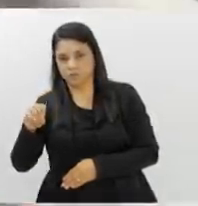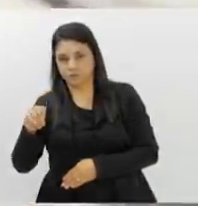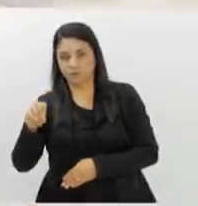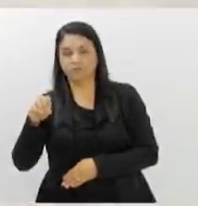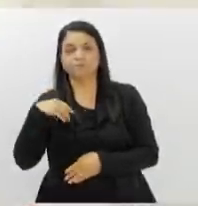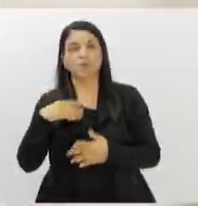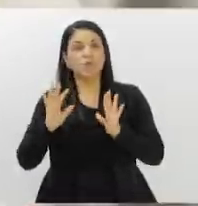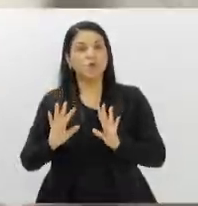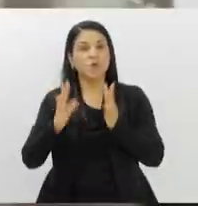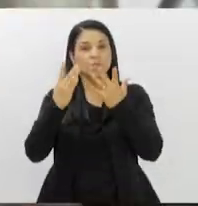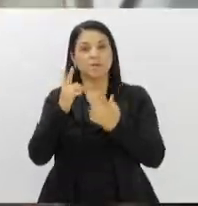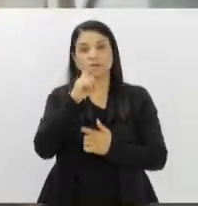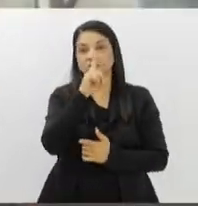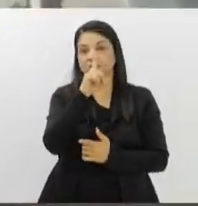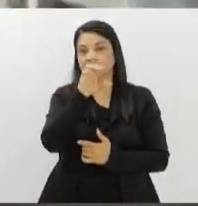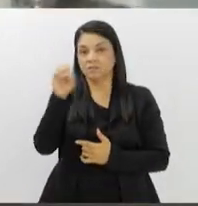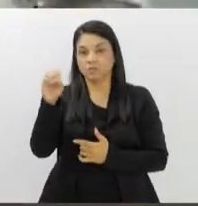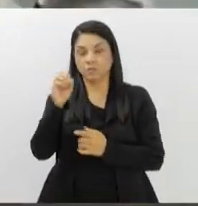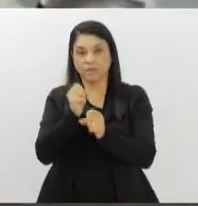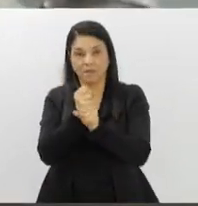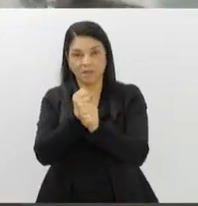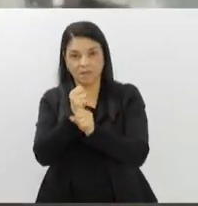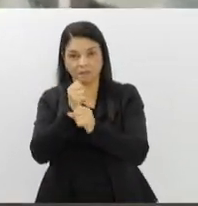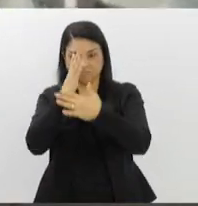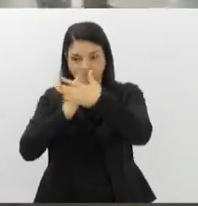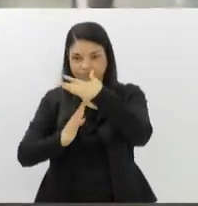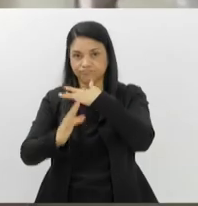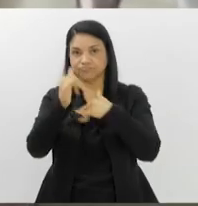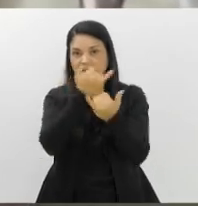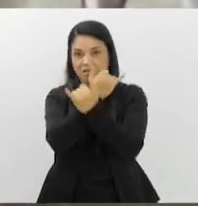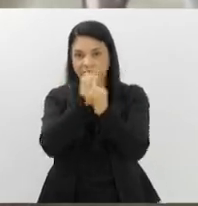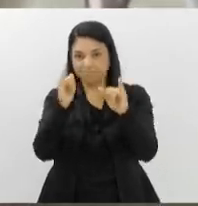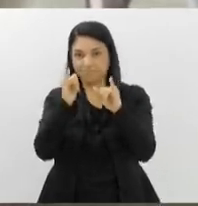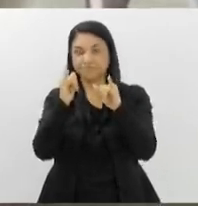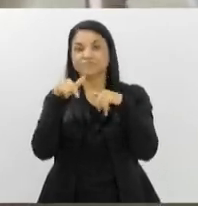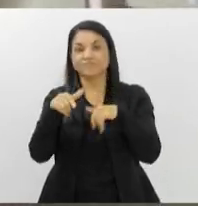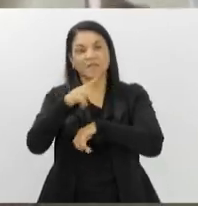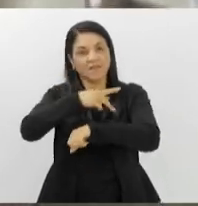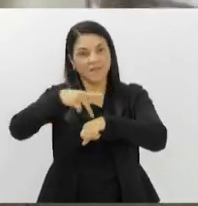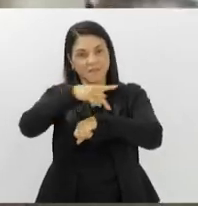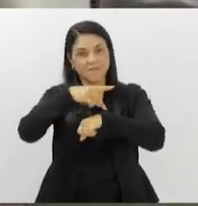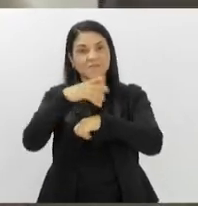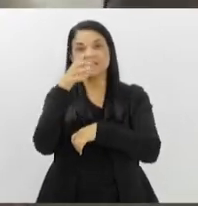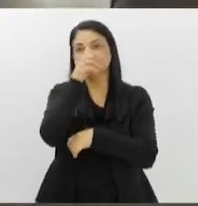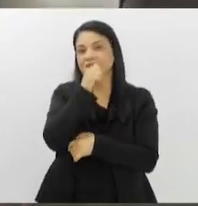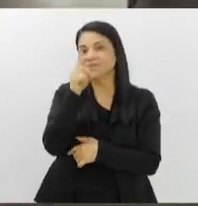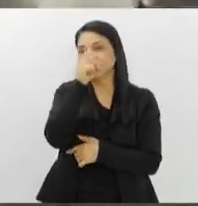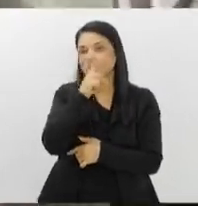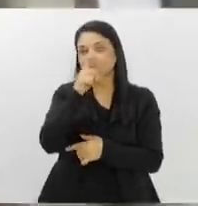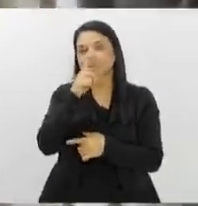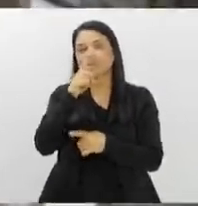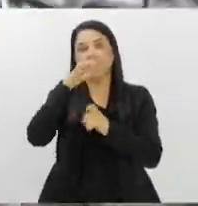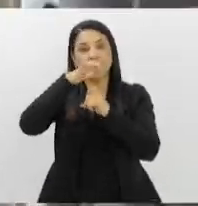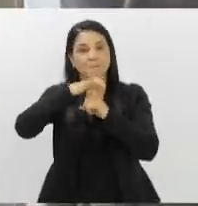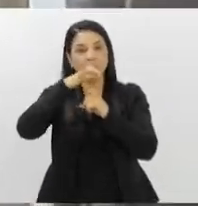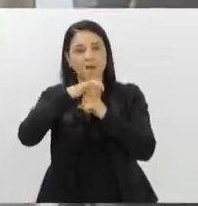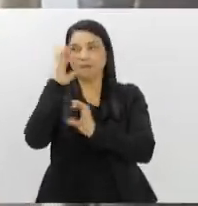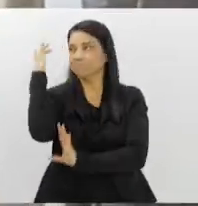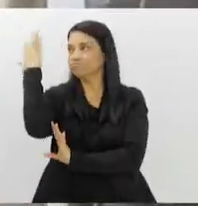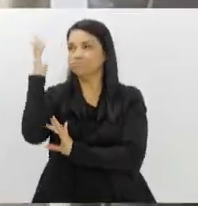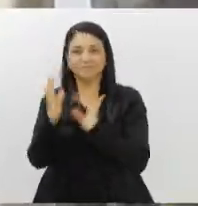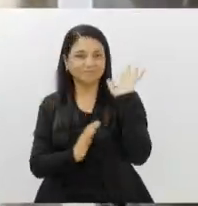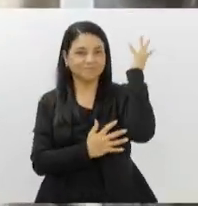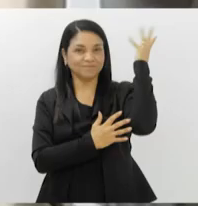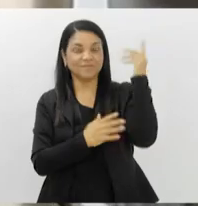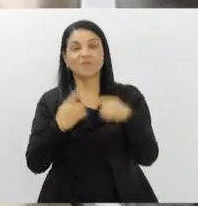Em comemoração aos 150 anos da imigração italiana, acontece no próximo sábado e domingo, no Parque Carmen Miranda, no